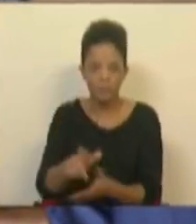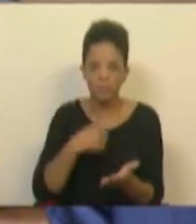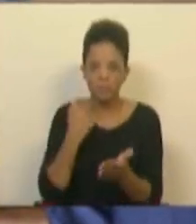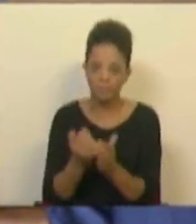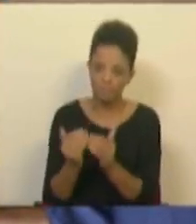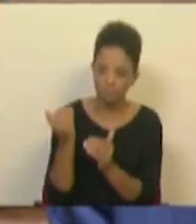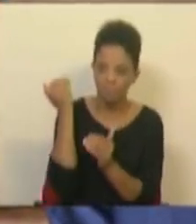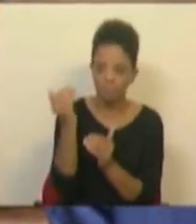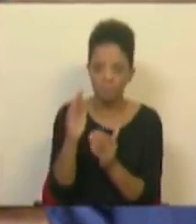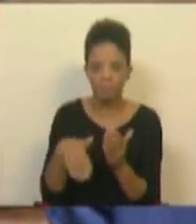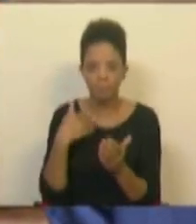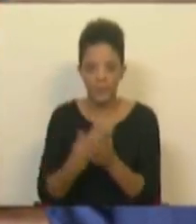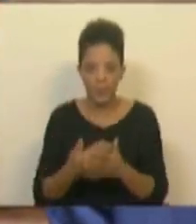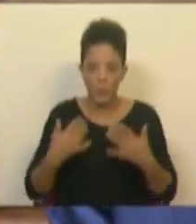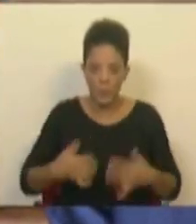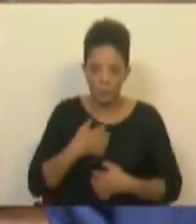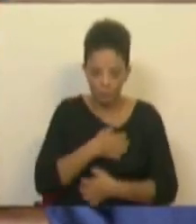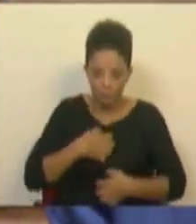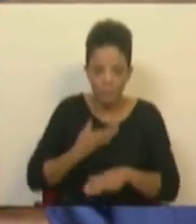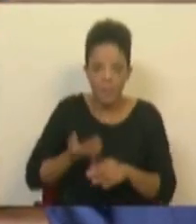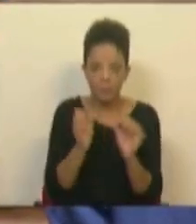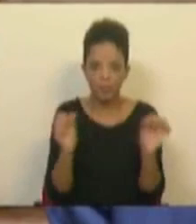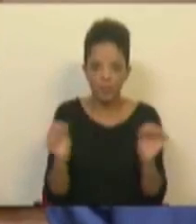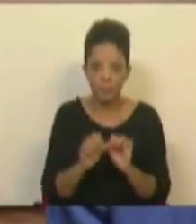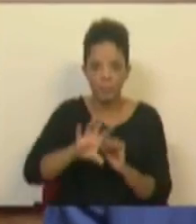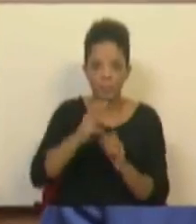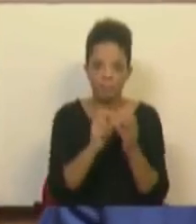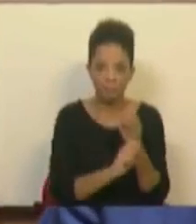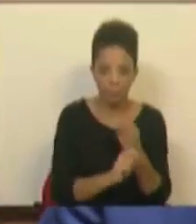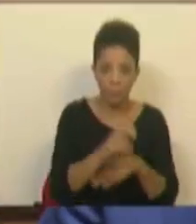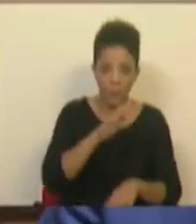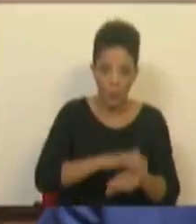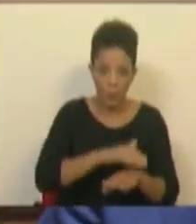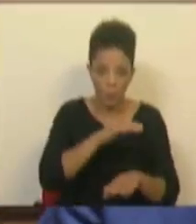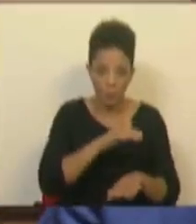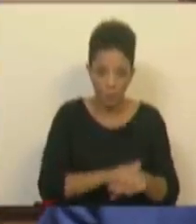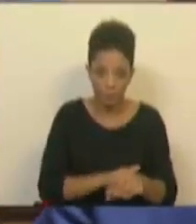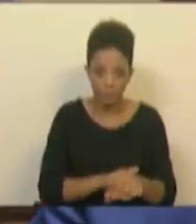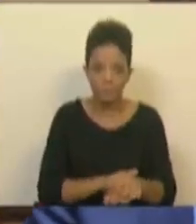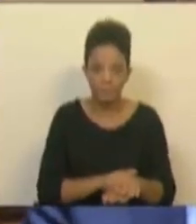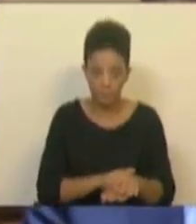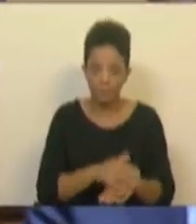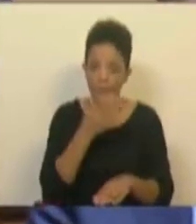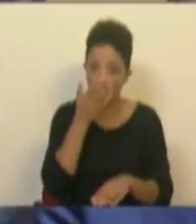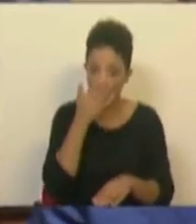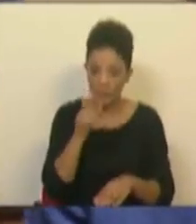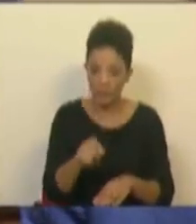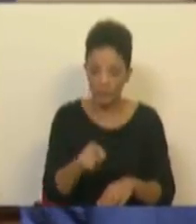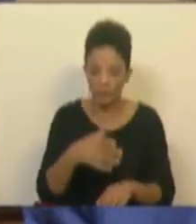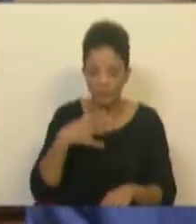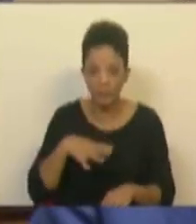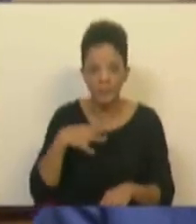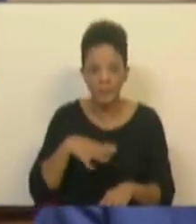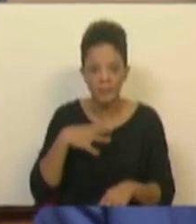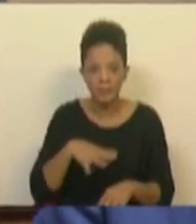mais avançadas e que mais moça queriam nos regimes de países terceiros e é por isso que eles, pelos vistos, pretendem